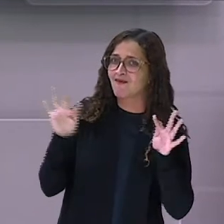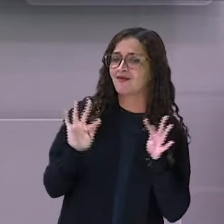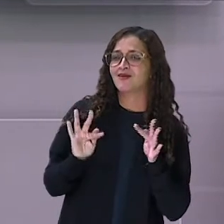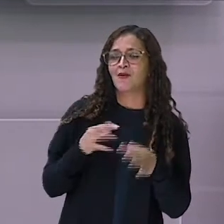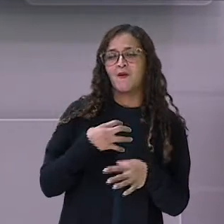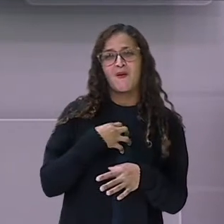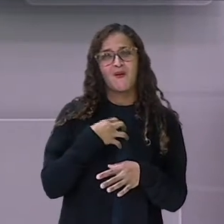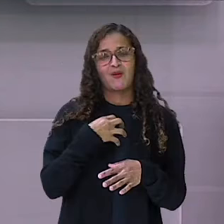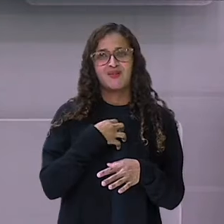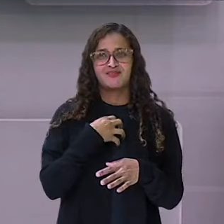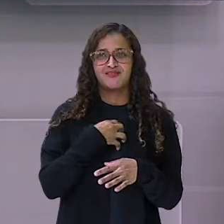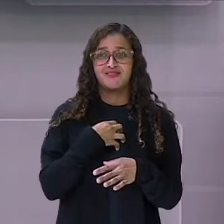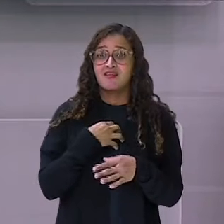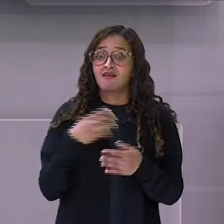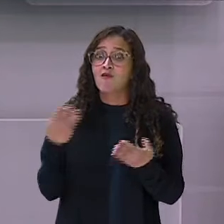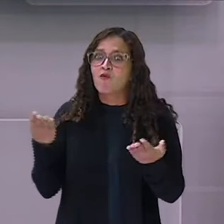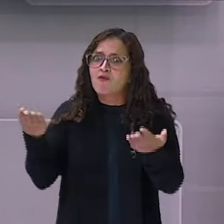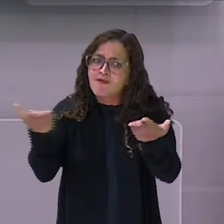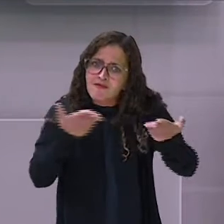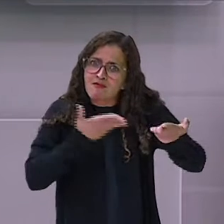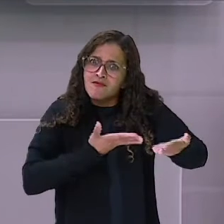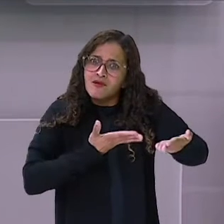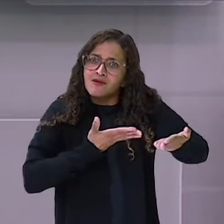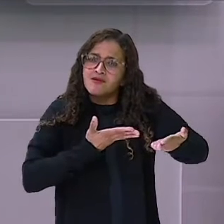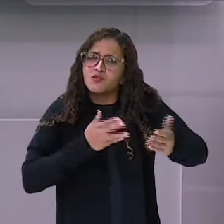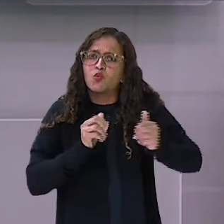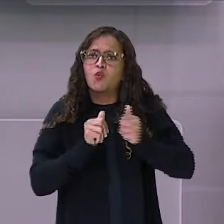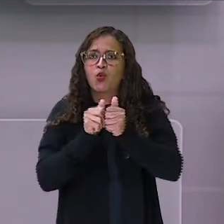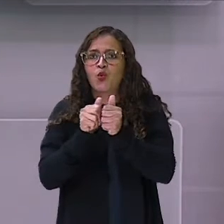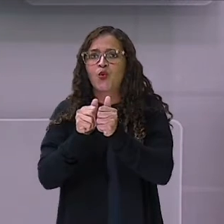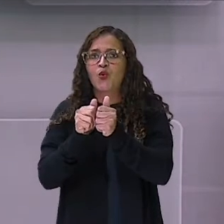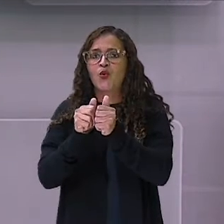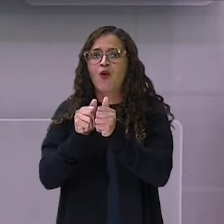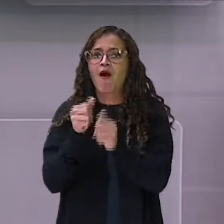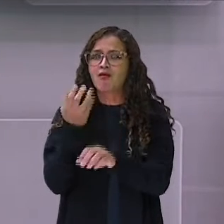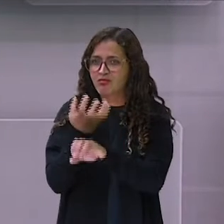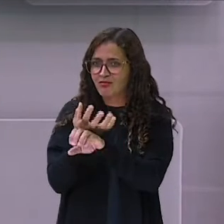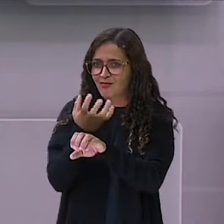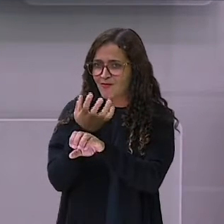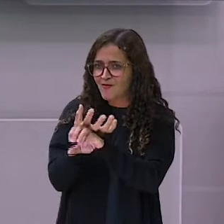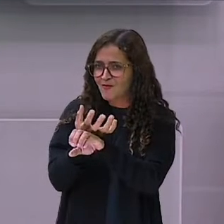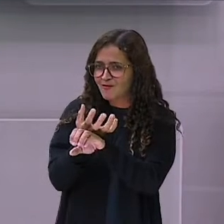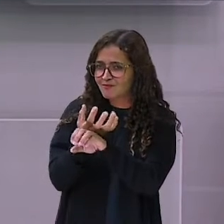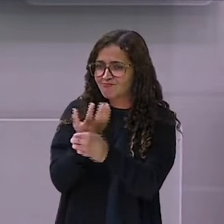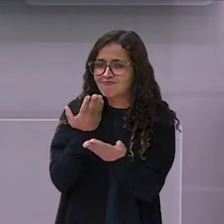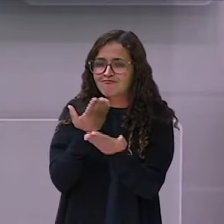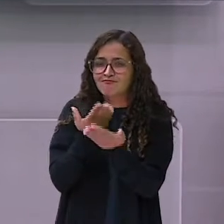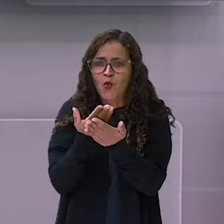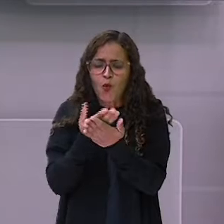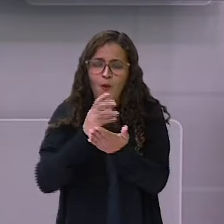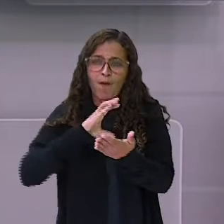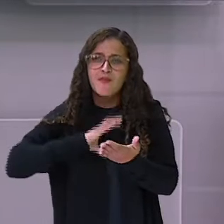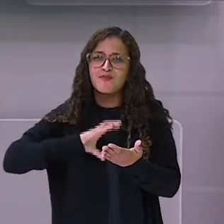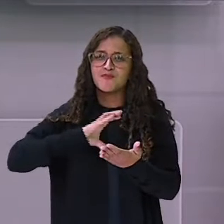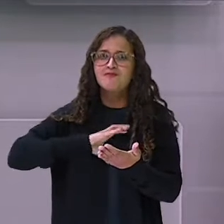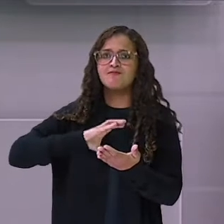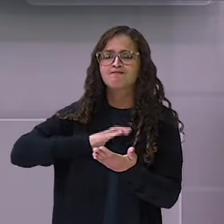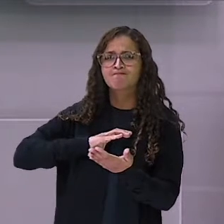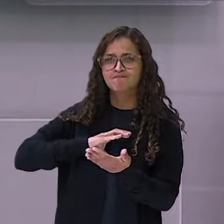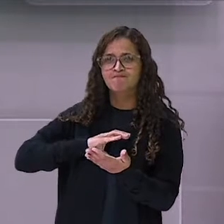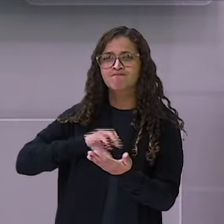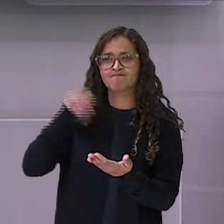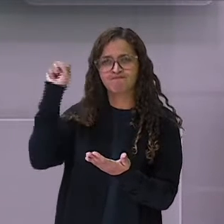em ter você aqui comigo para mais uma aula de língua portuguesa. Sim,